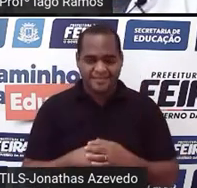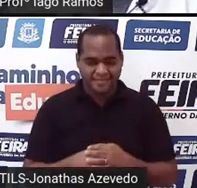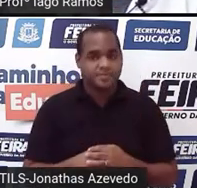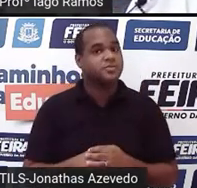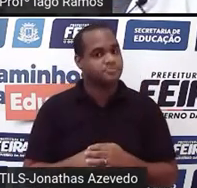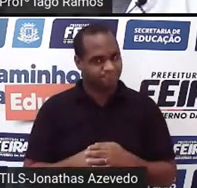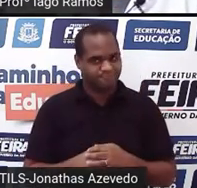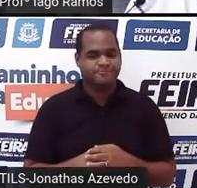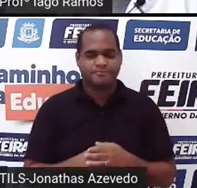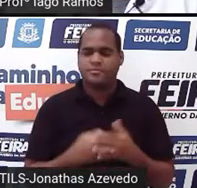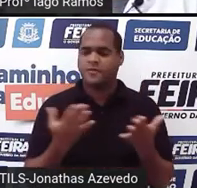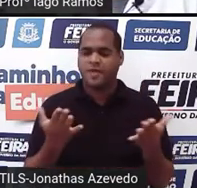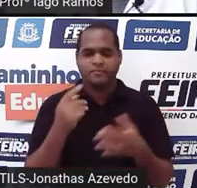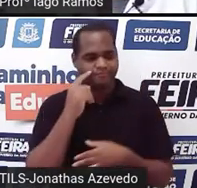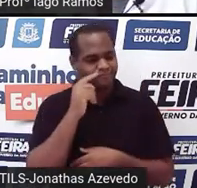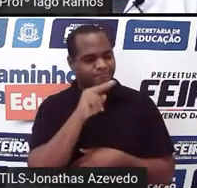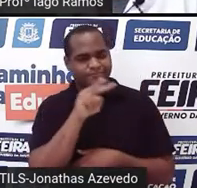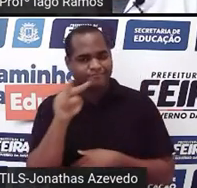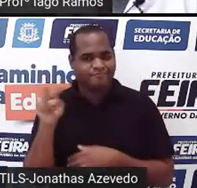gente anda vendo por aí, né?